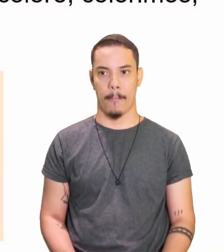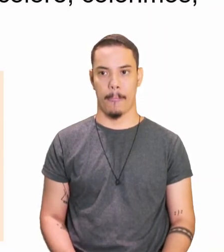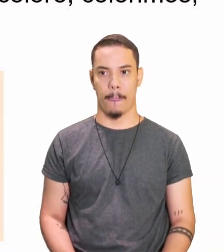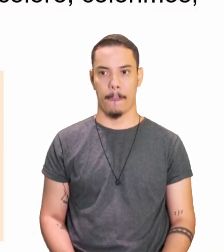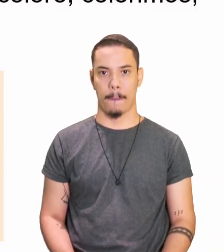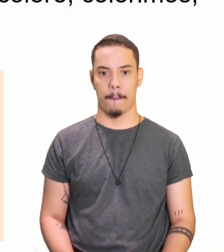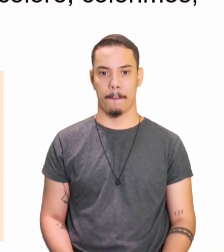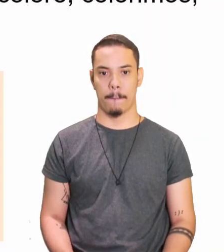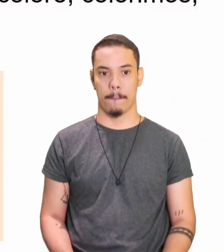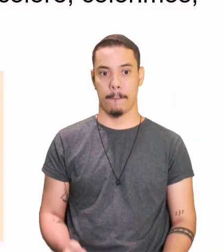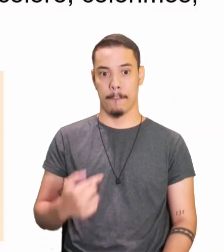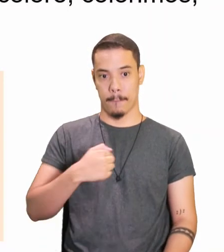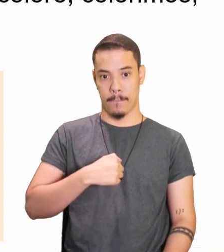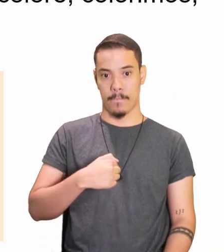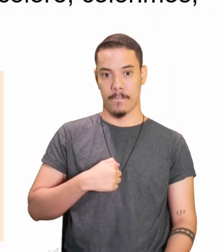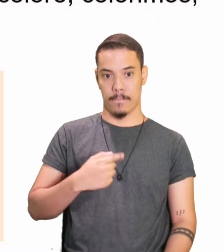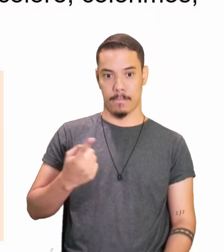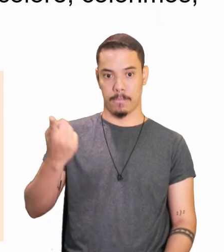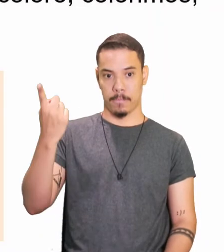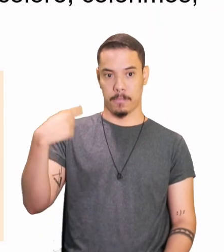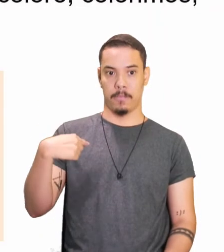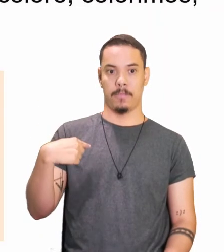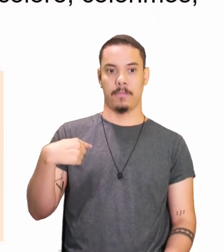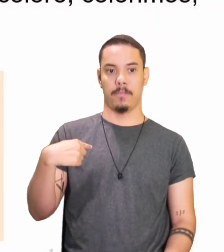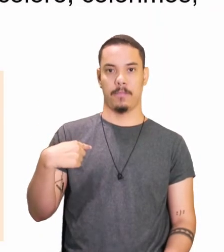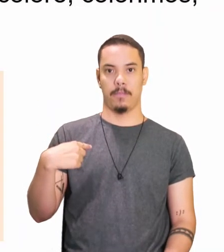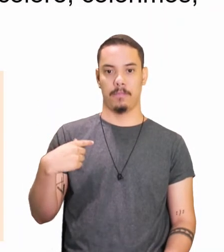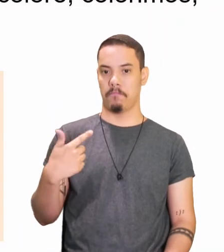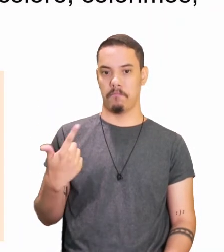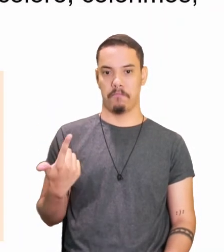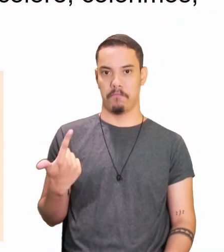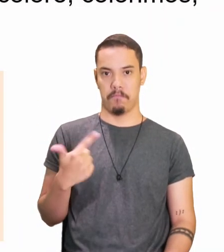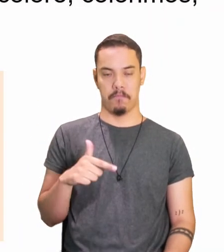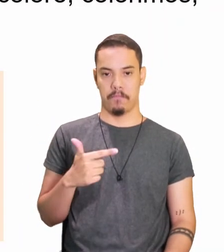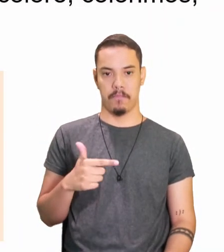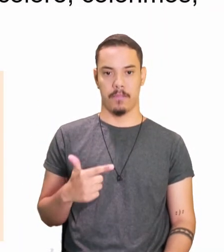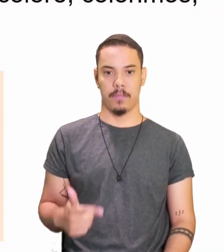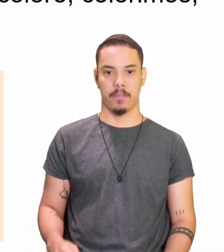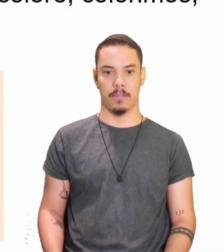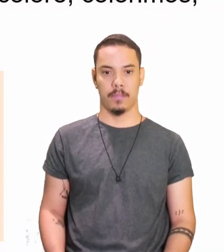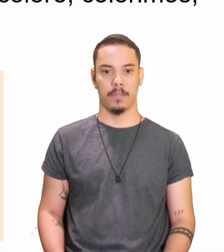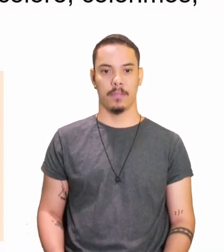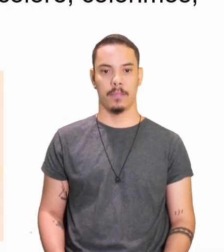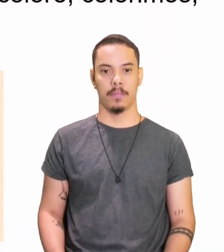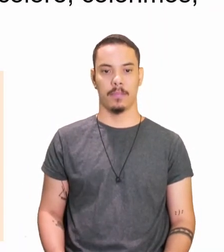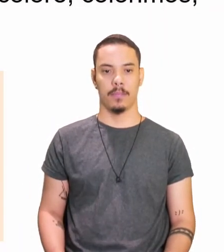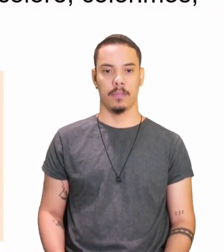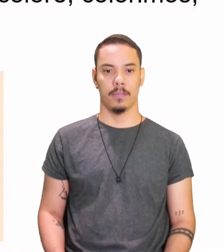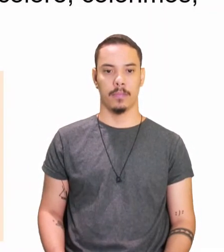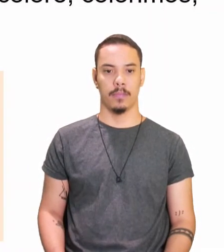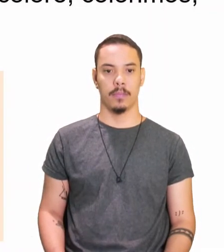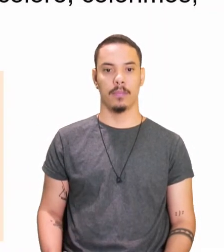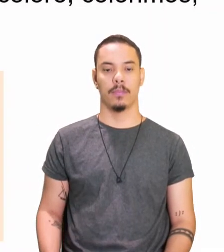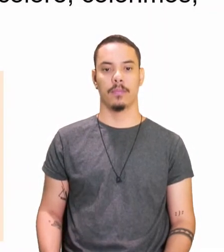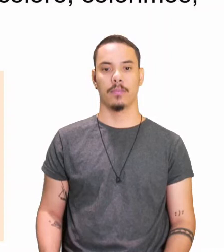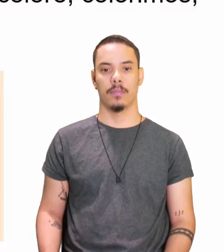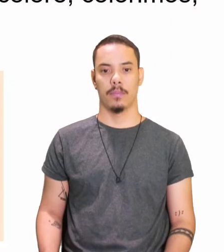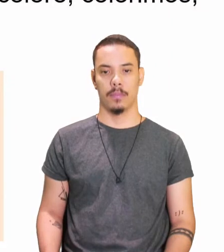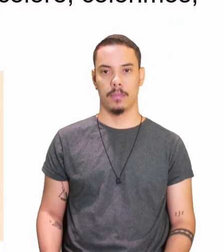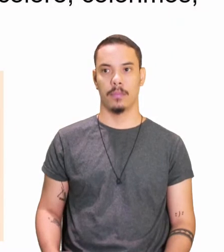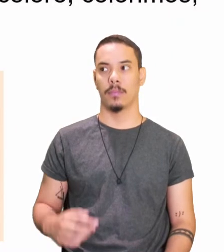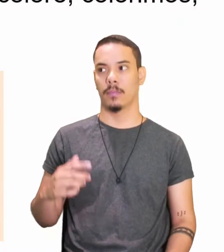Eu não vou me mandar, né, Madinho? A gente não manda, tá certo? A gente manda os outros, então, a partir da segunda, né?